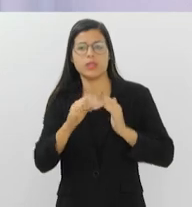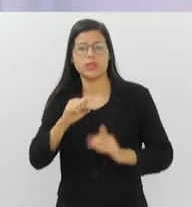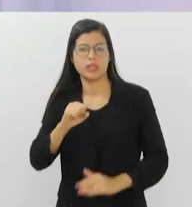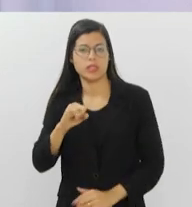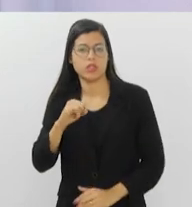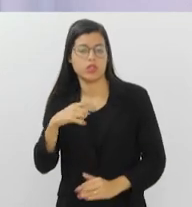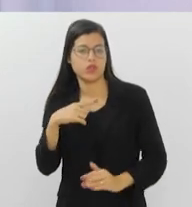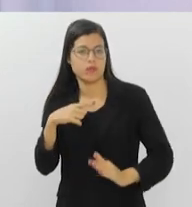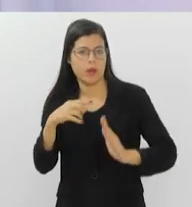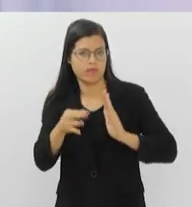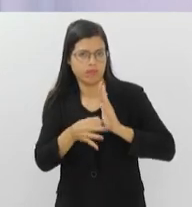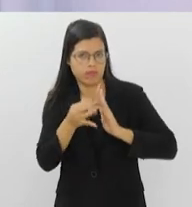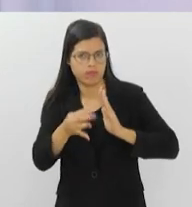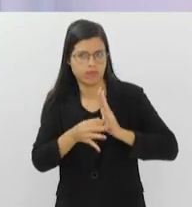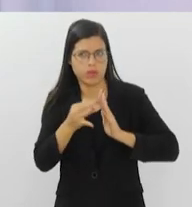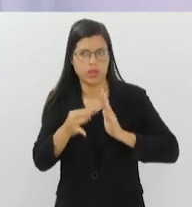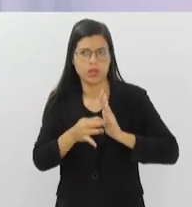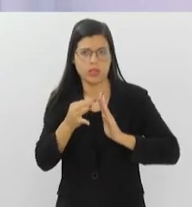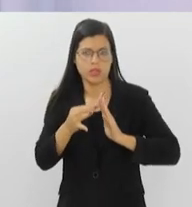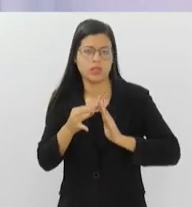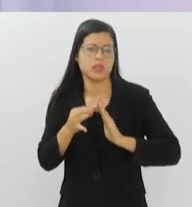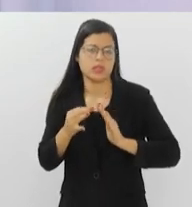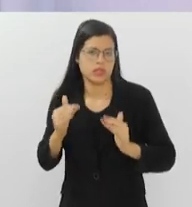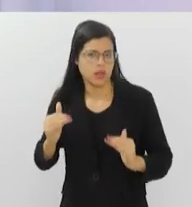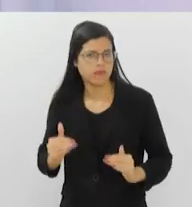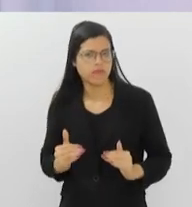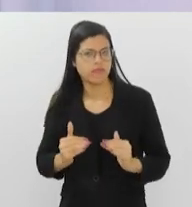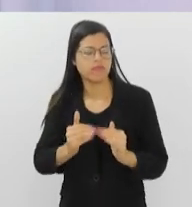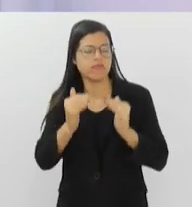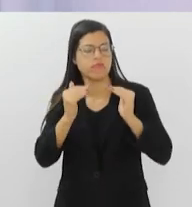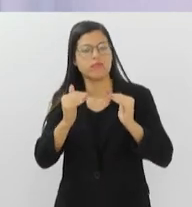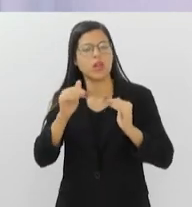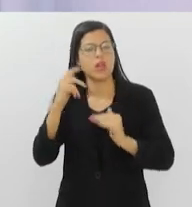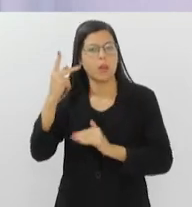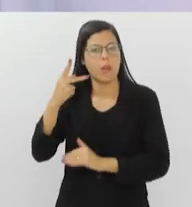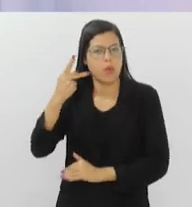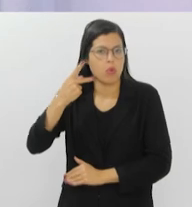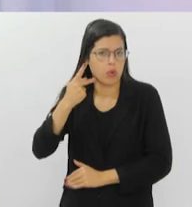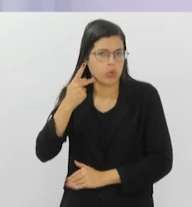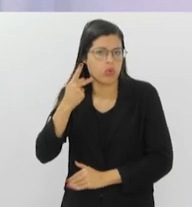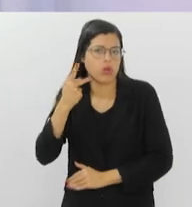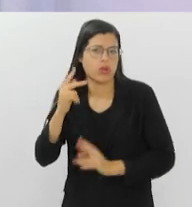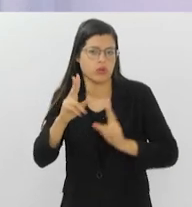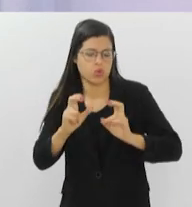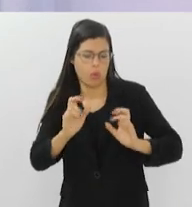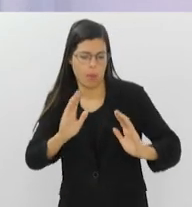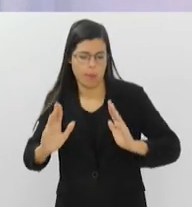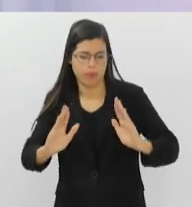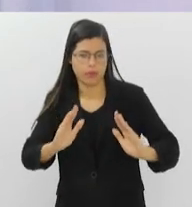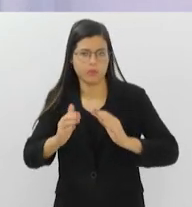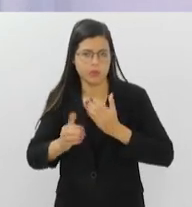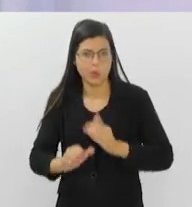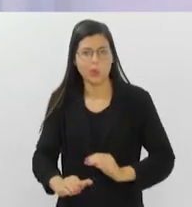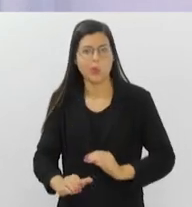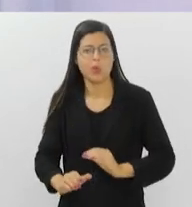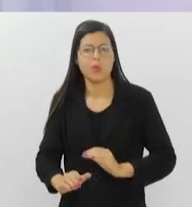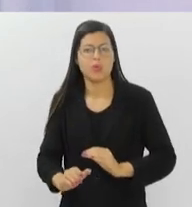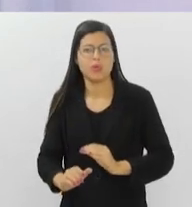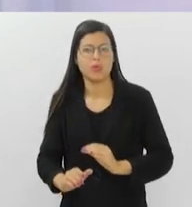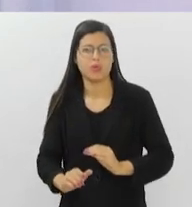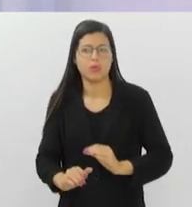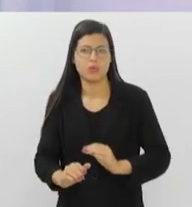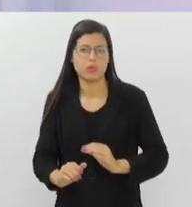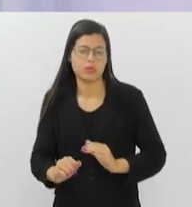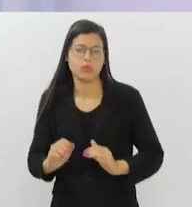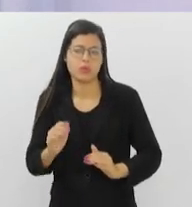parecer afirmativo da Procuradoria da validade do concurso, que no meu entendimento está válido, por